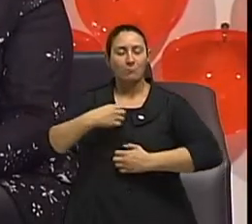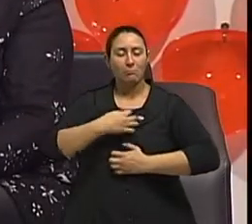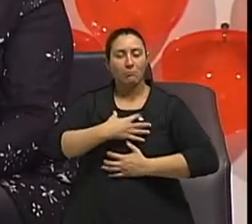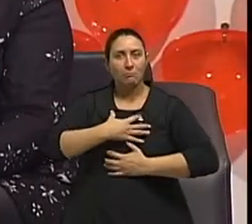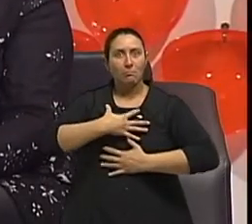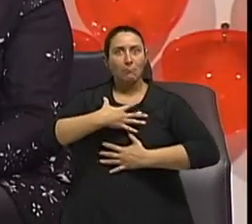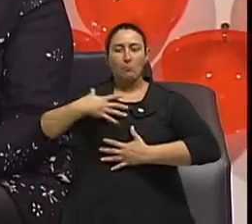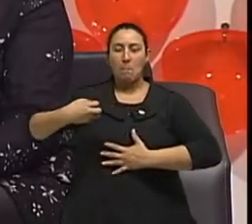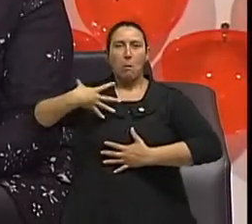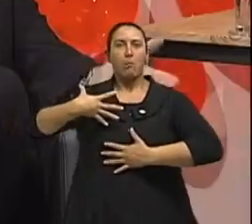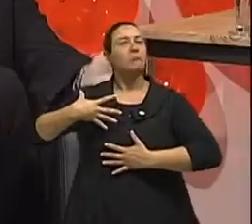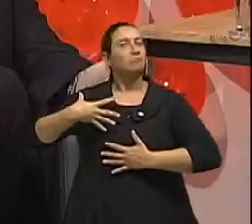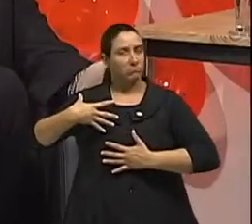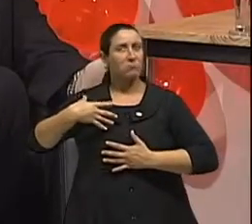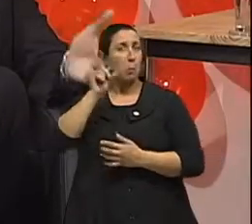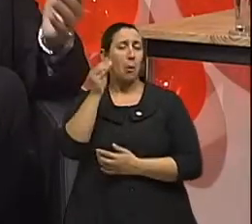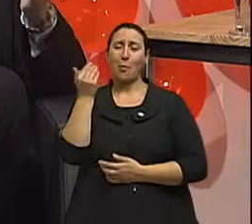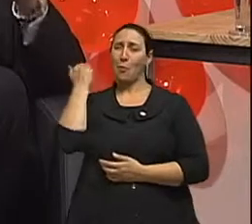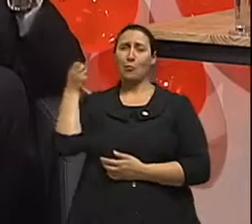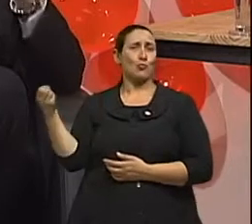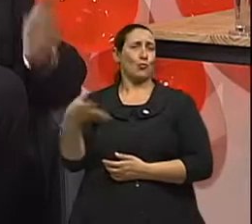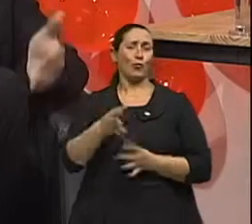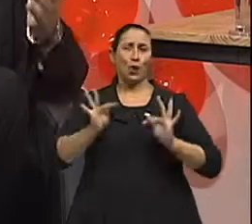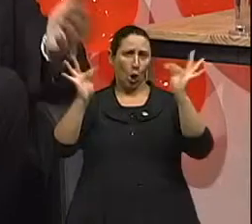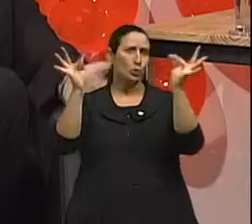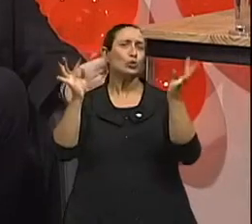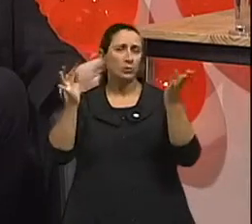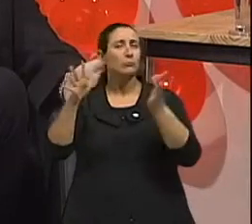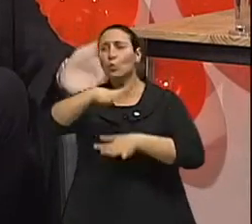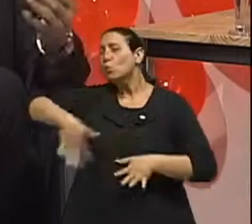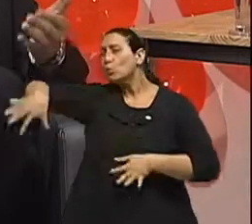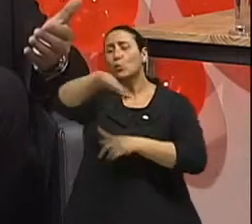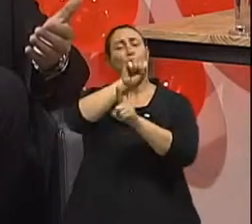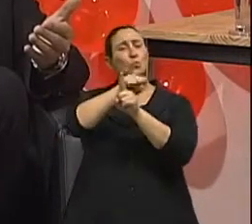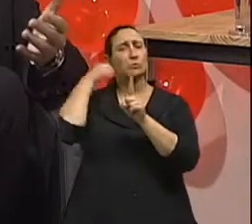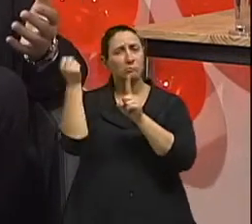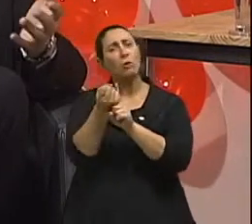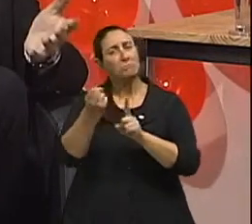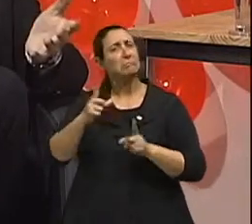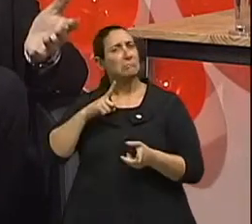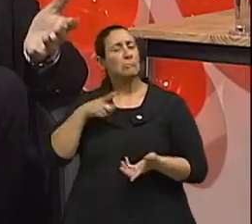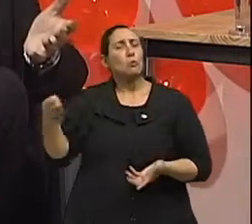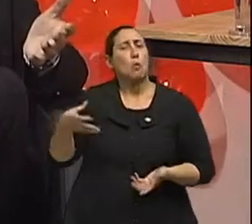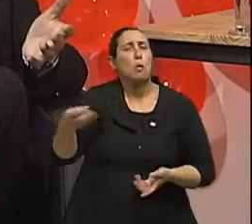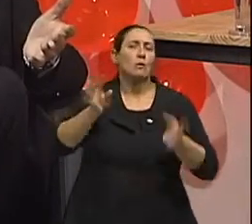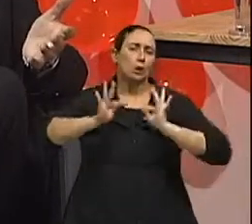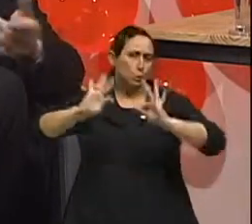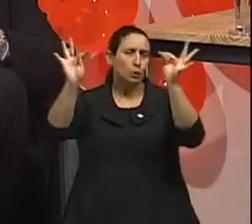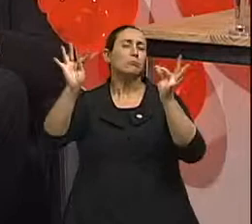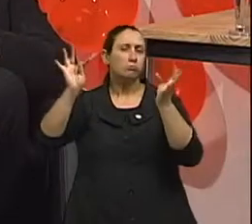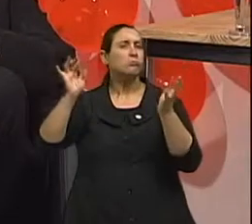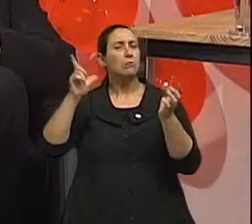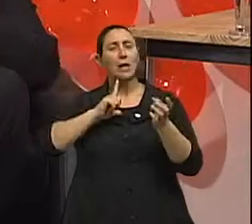há um tempo atrás. Há muito pouco tempo atrás, a toxicidade dos tratamentos era quase proibitiva. Tornava muito difícil